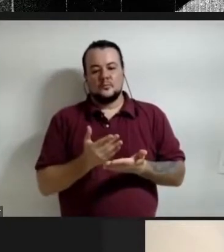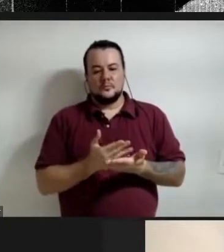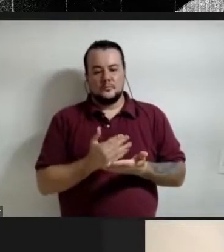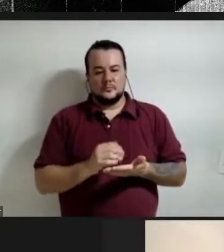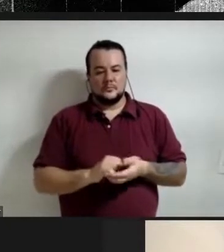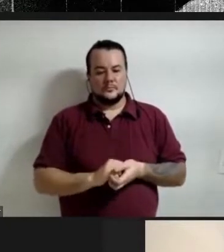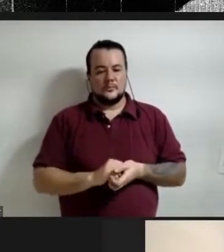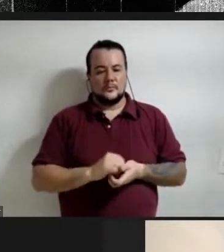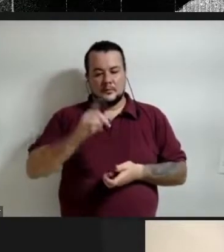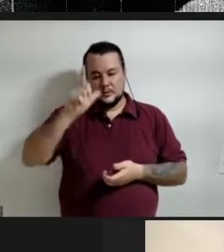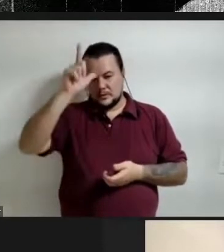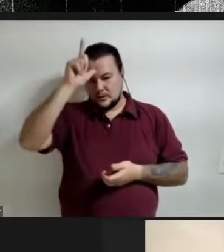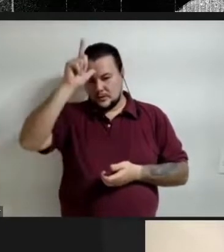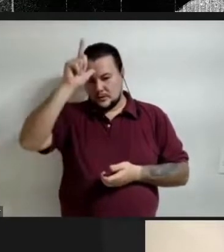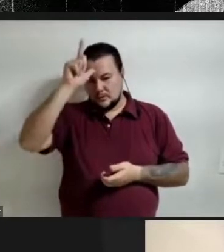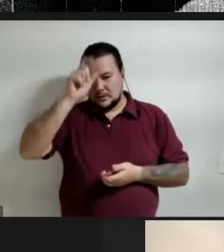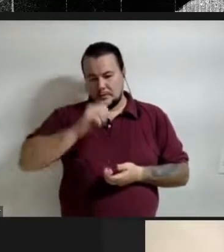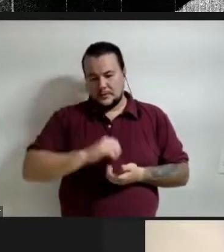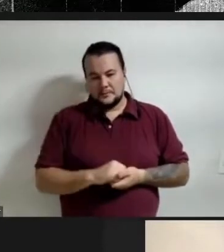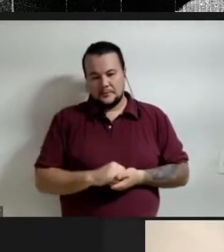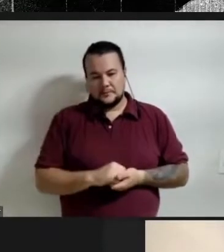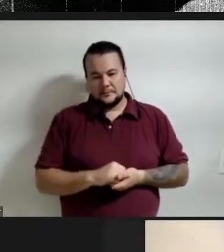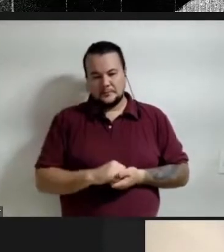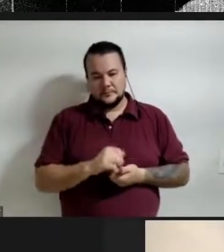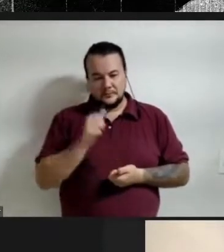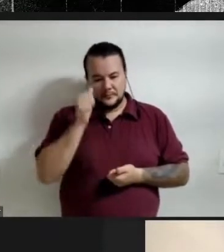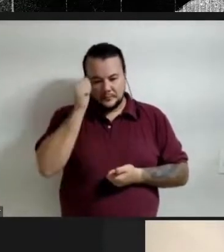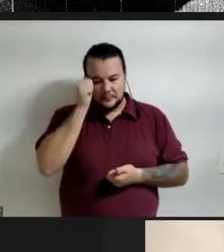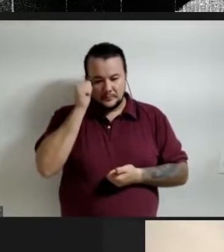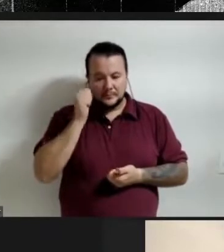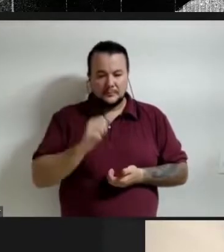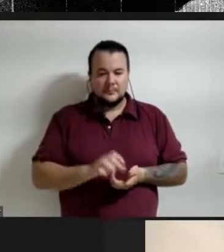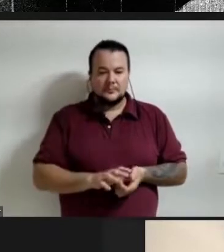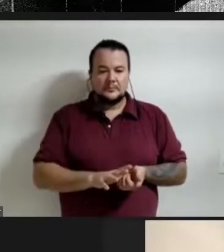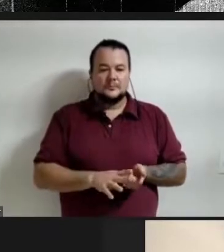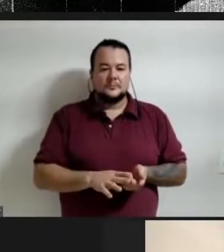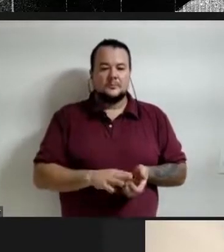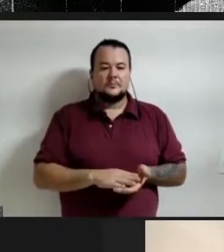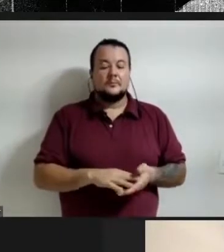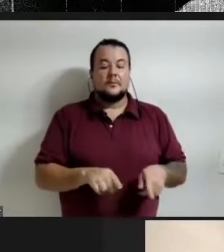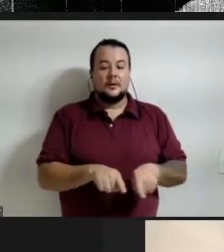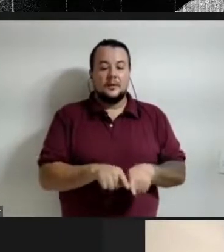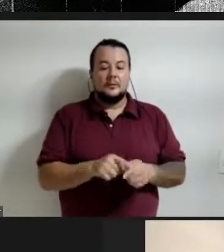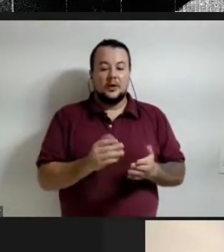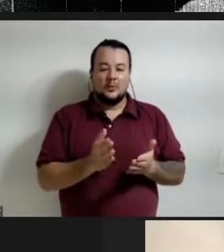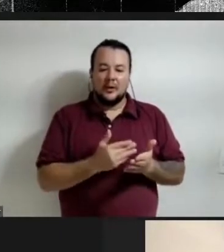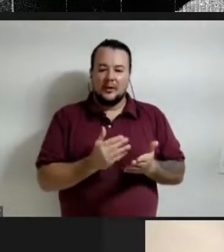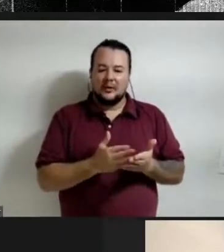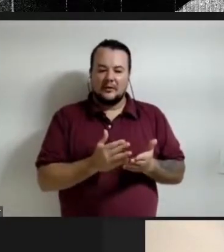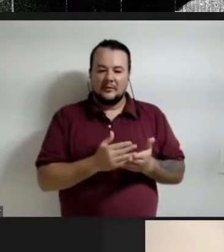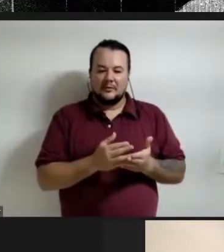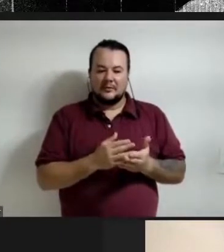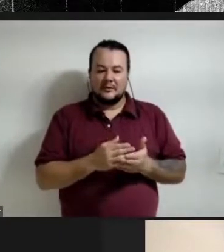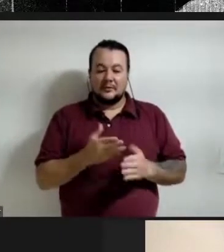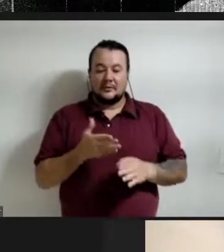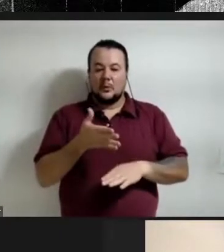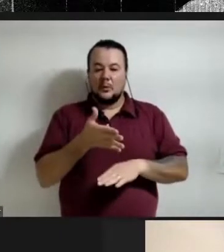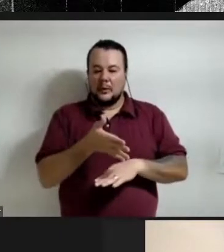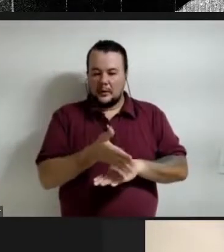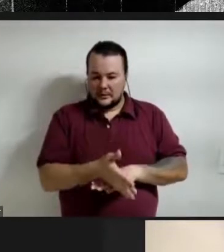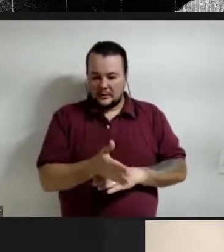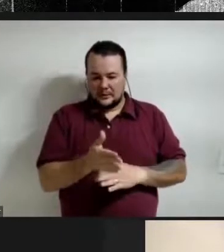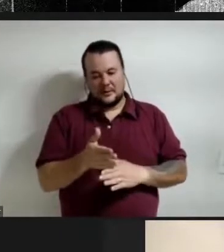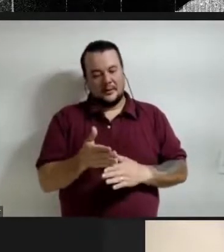Alemanha e a Biala revista sobre o acesso à justiça e direito nas Américas